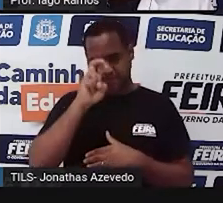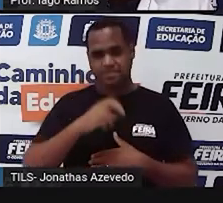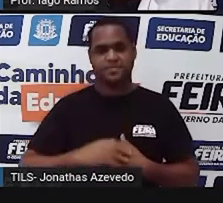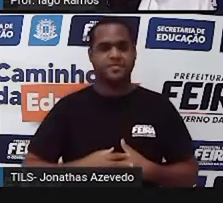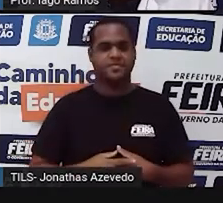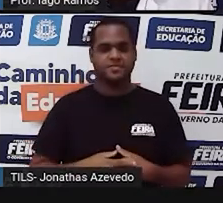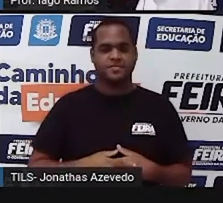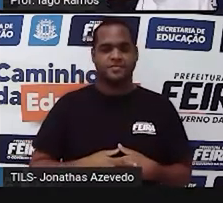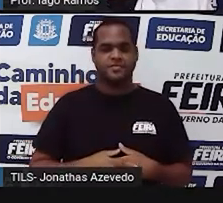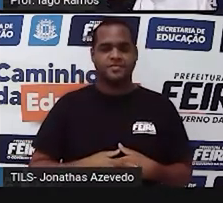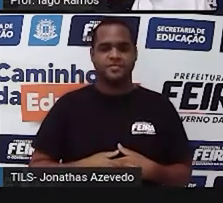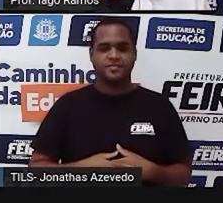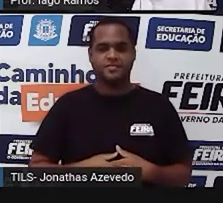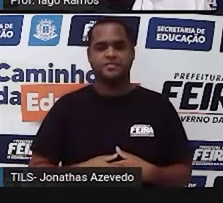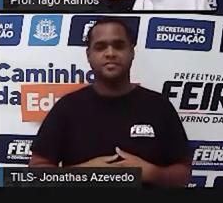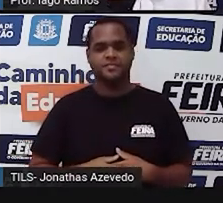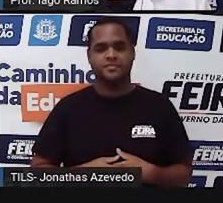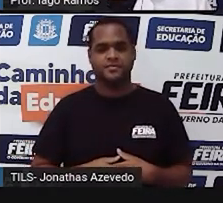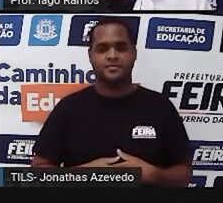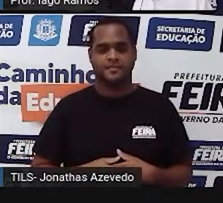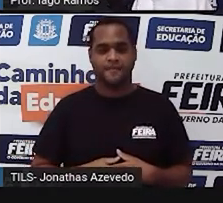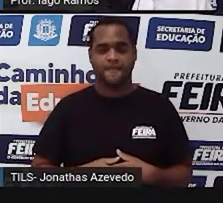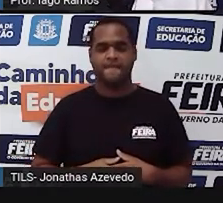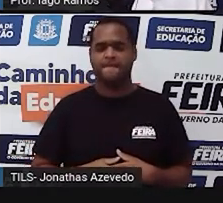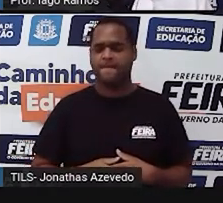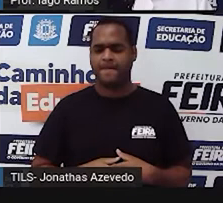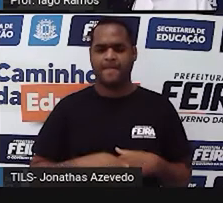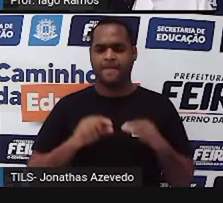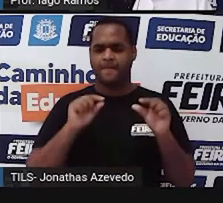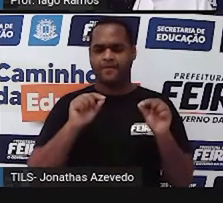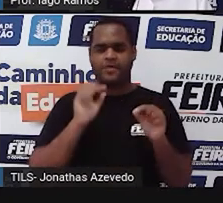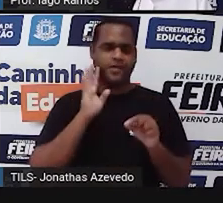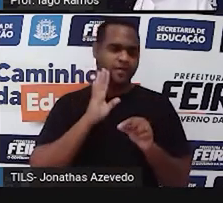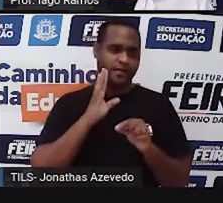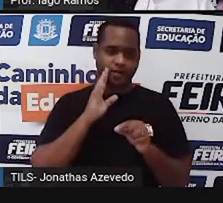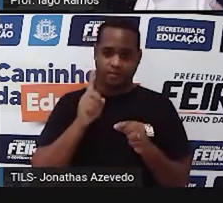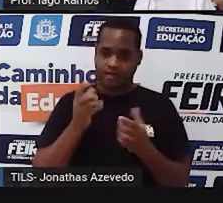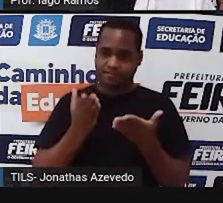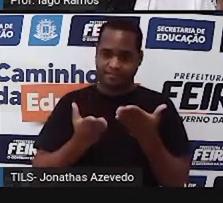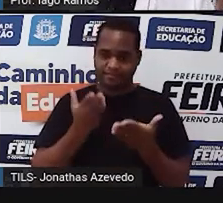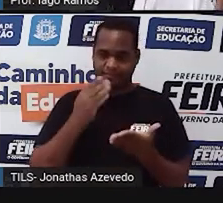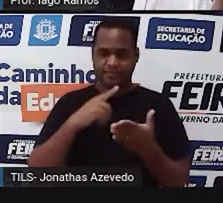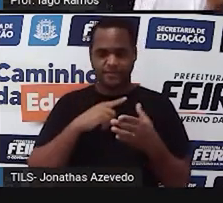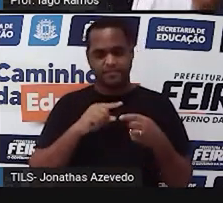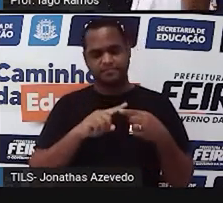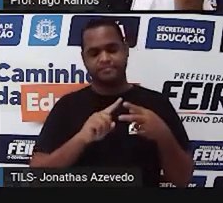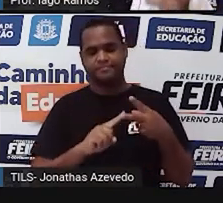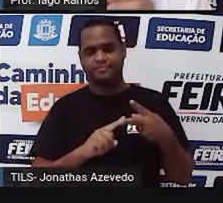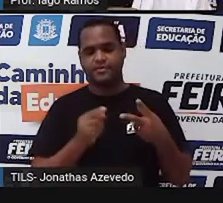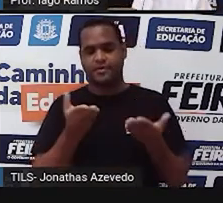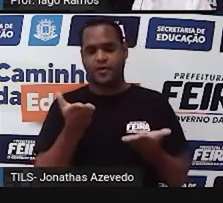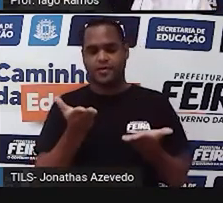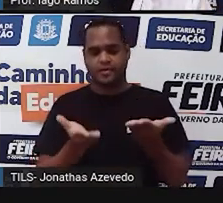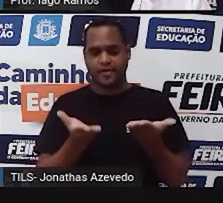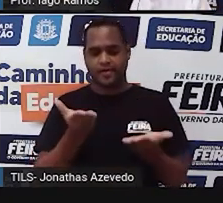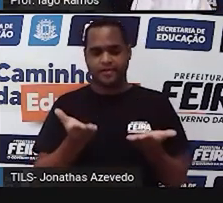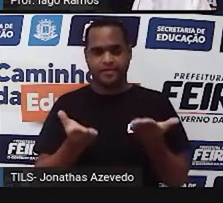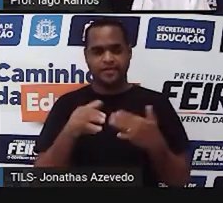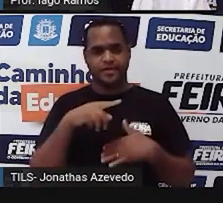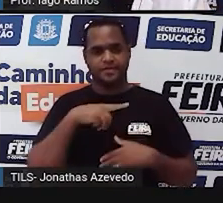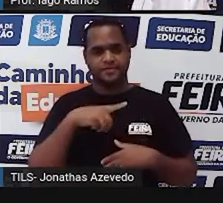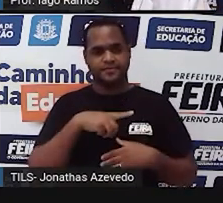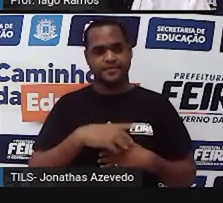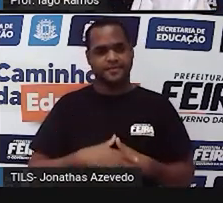lá no Antigo Egito, né? E o legal dessa balança é que ela tem dois pratos, uma